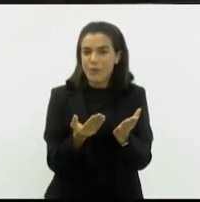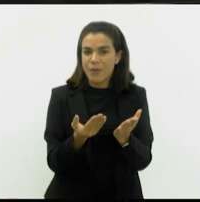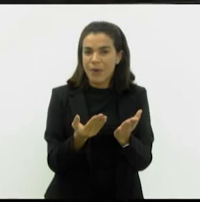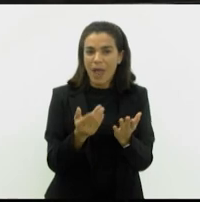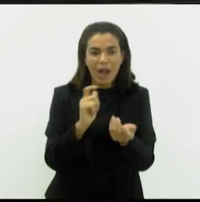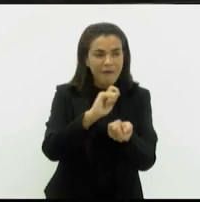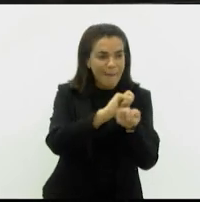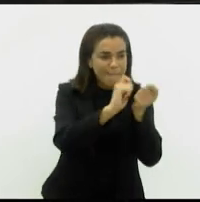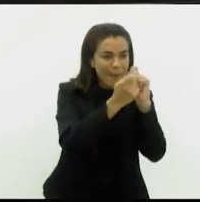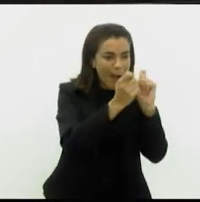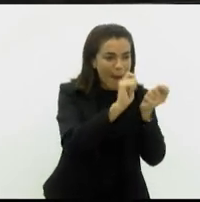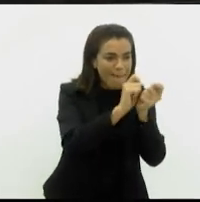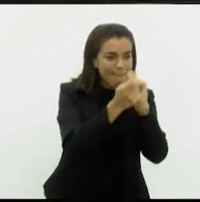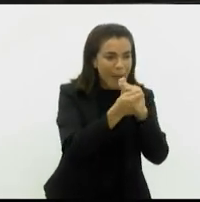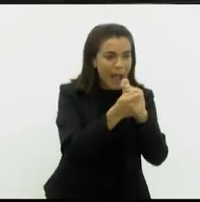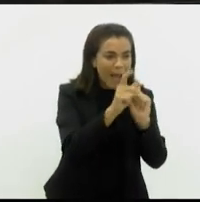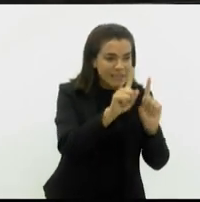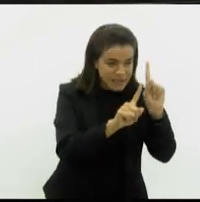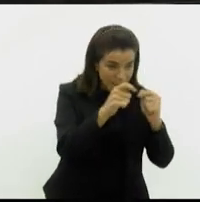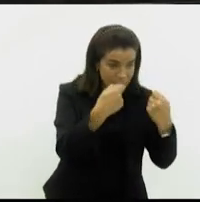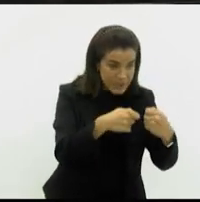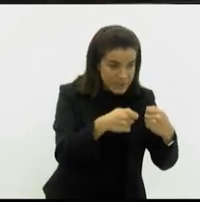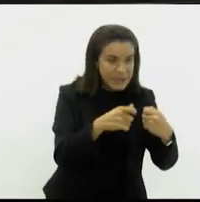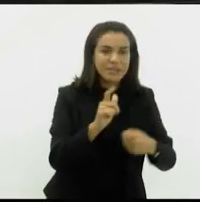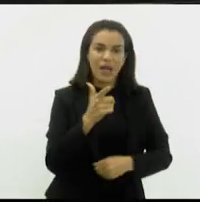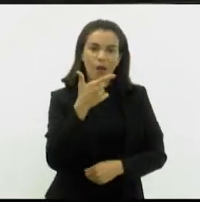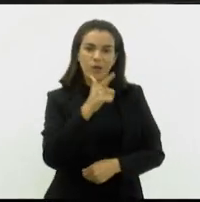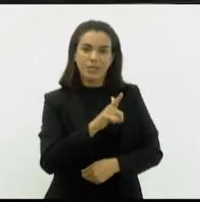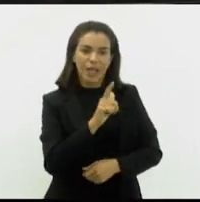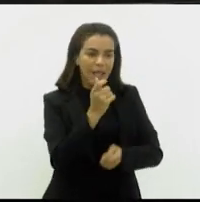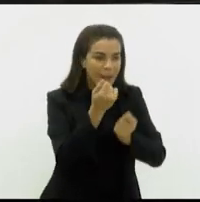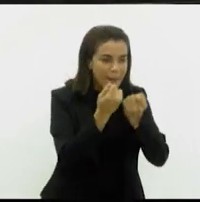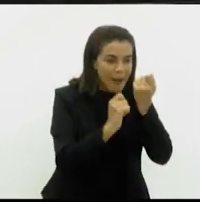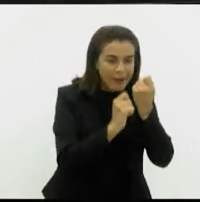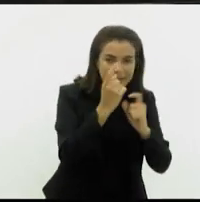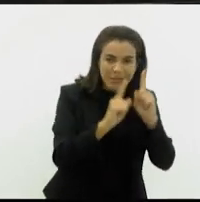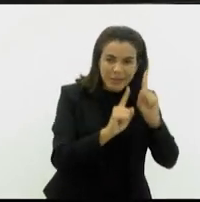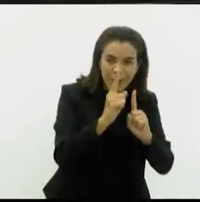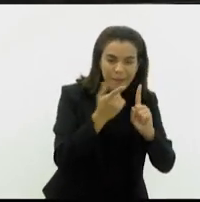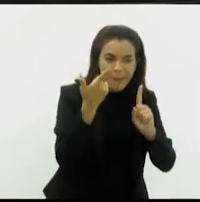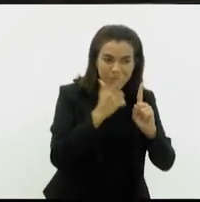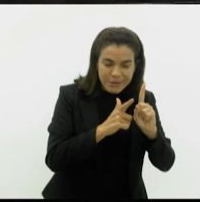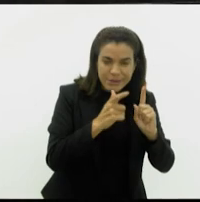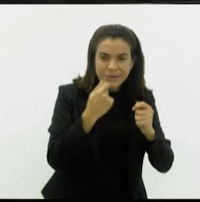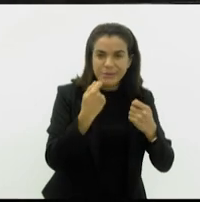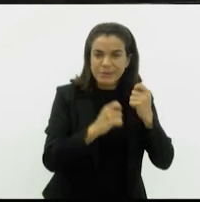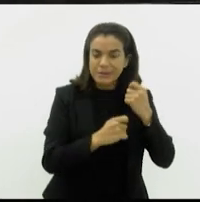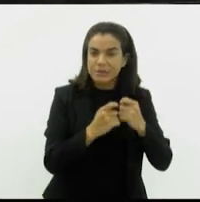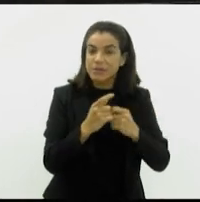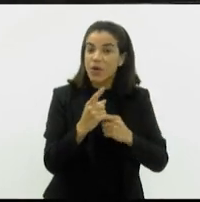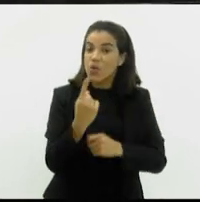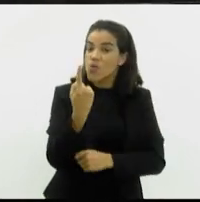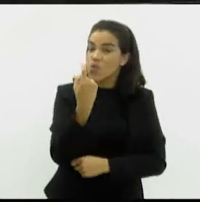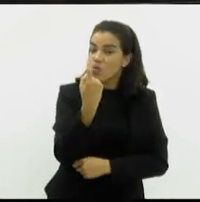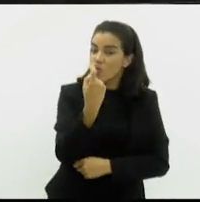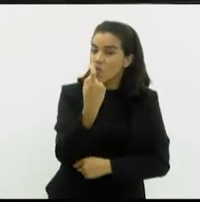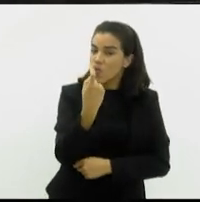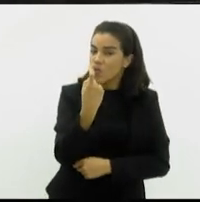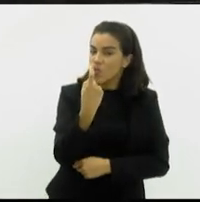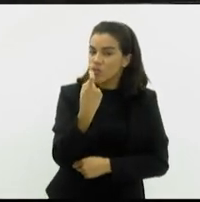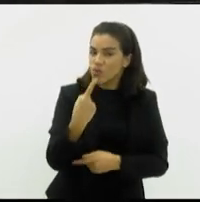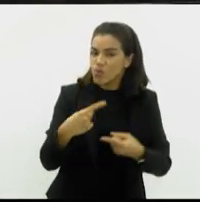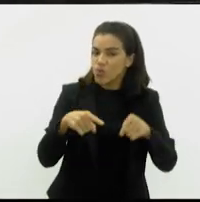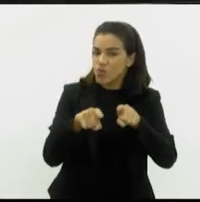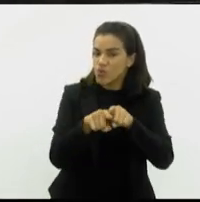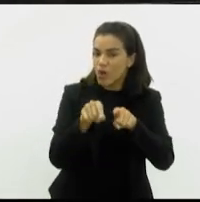moldando de acordo com a licitação. E pasmem, um único sócio considerada microempresa e